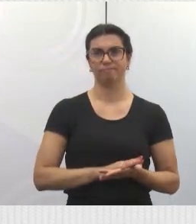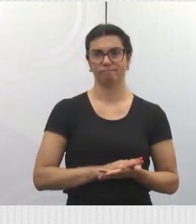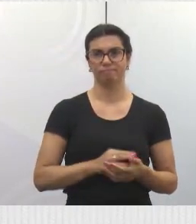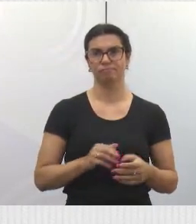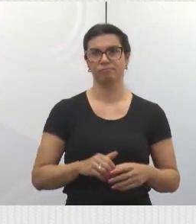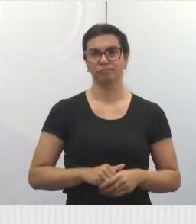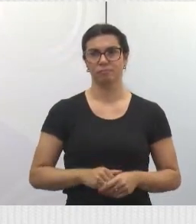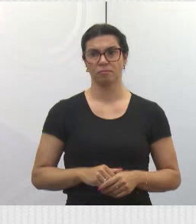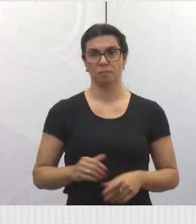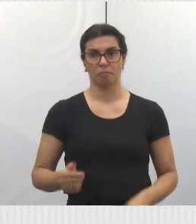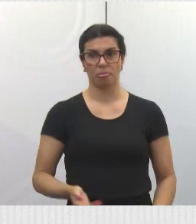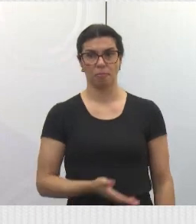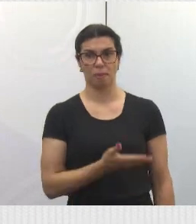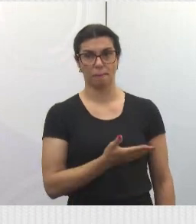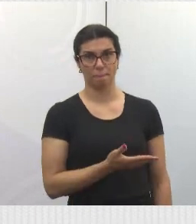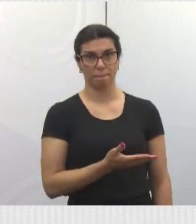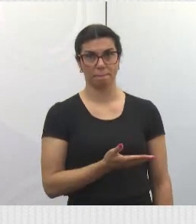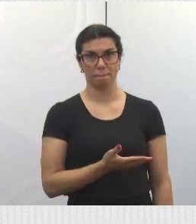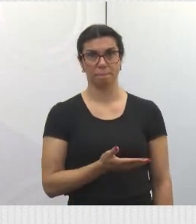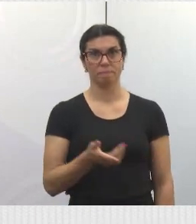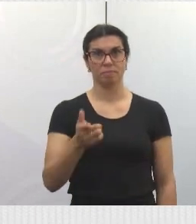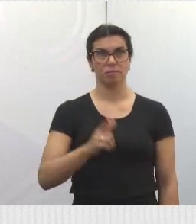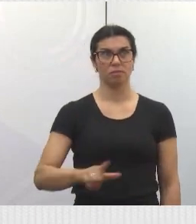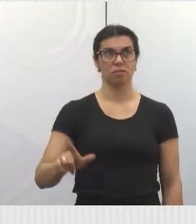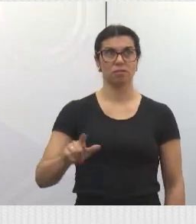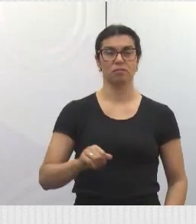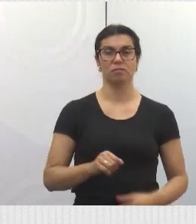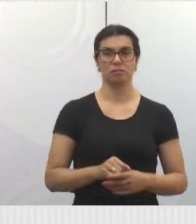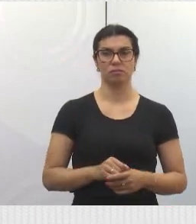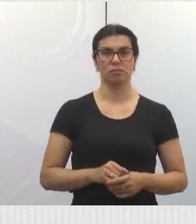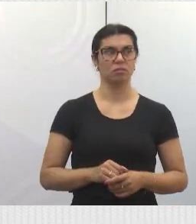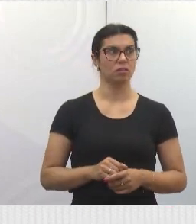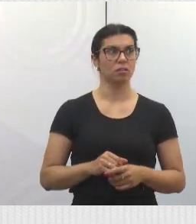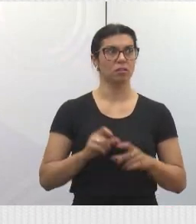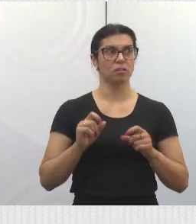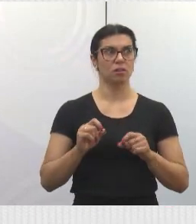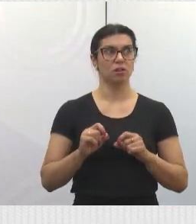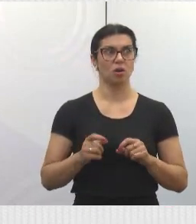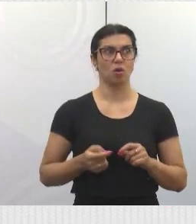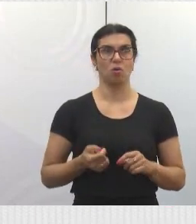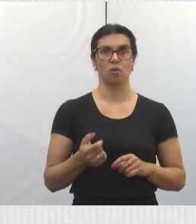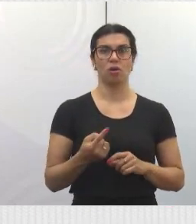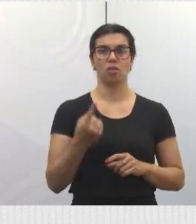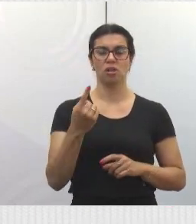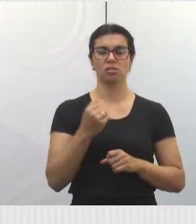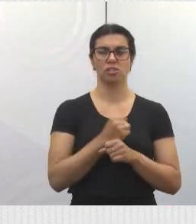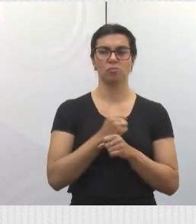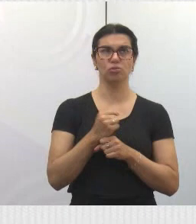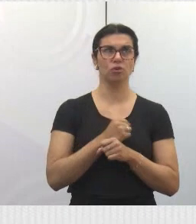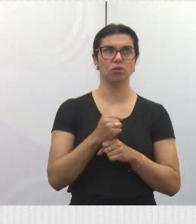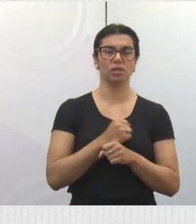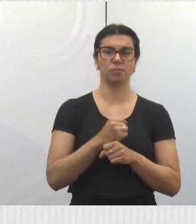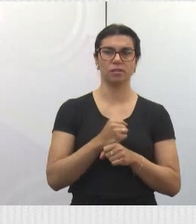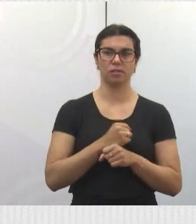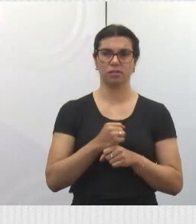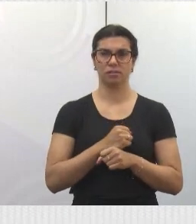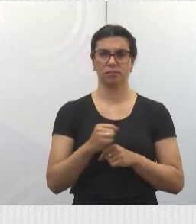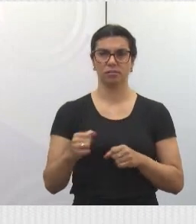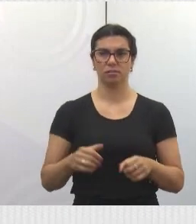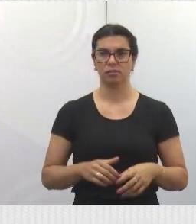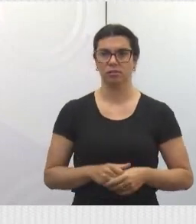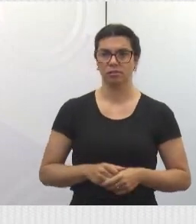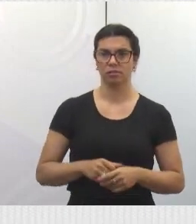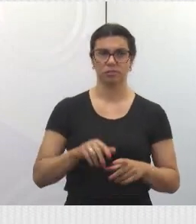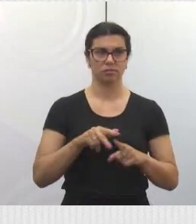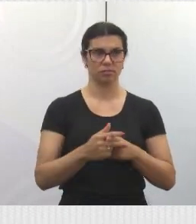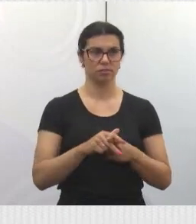nossa cidade. Olha só, novamente aparece aqui, depois de quase um ano, a promessa da secretária era que seria reformada esse